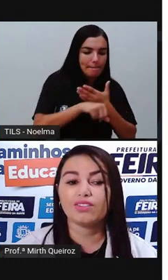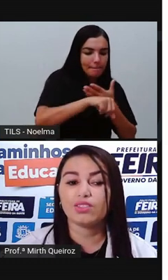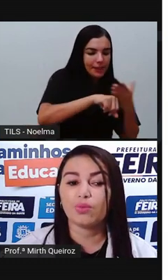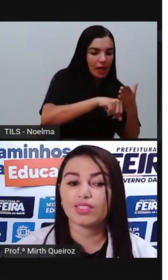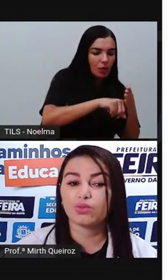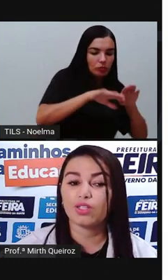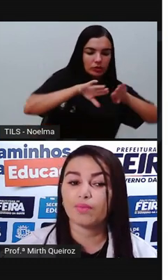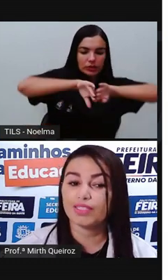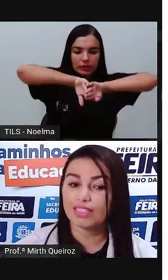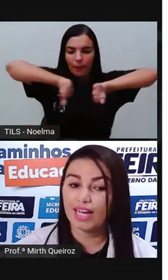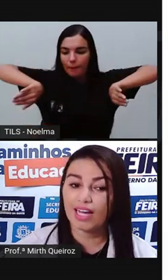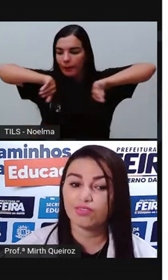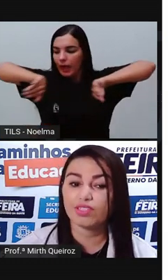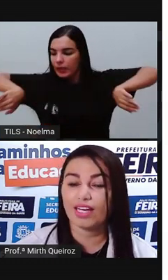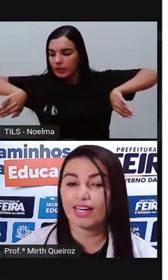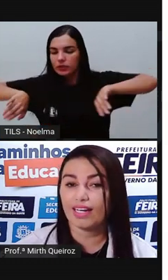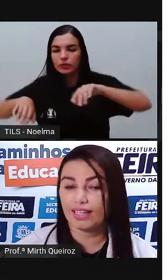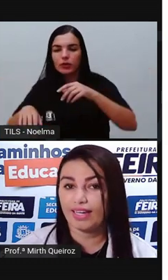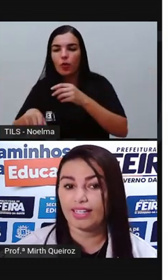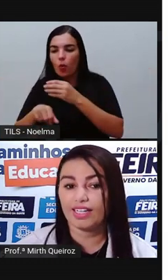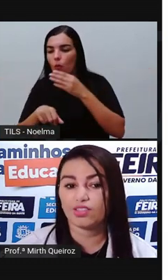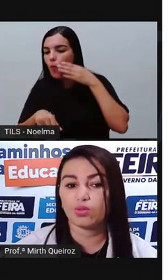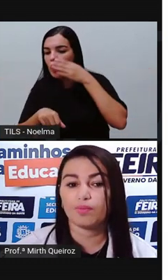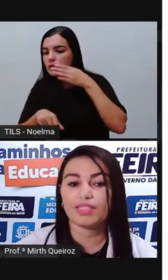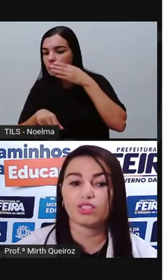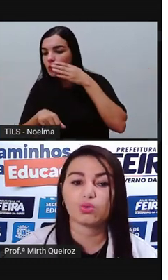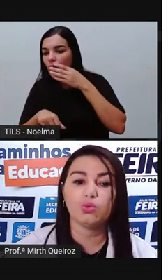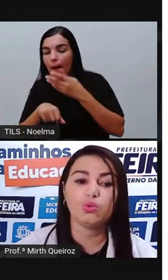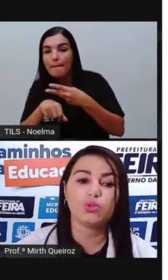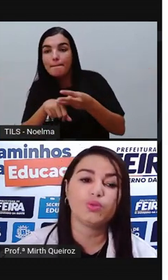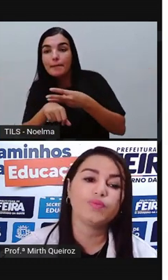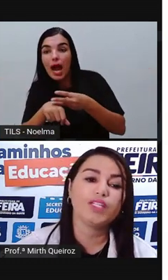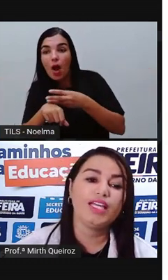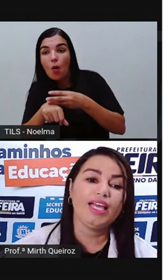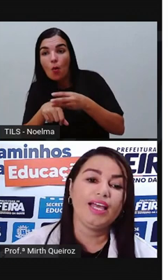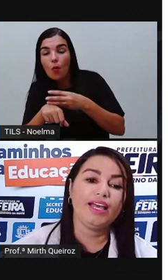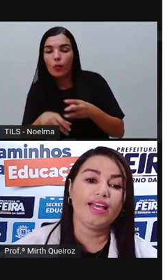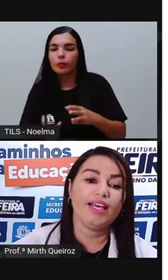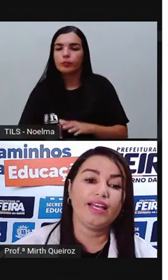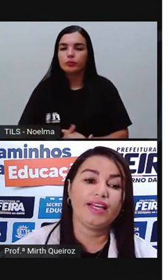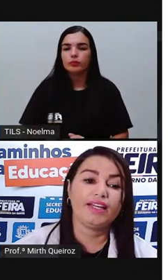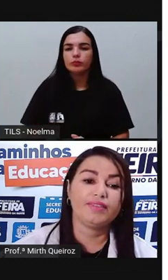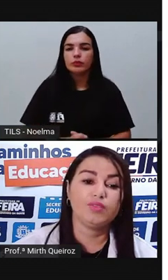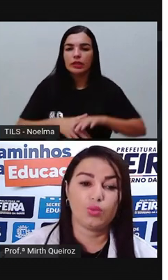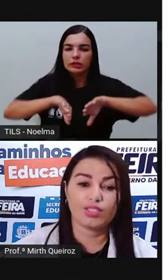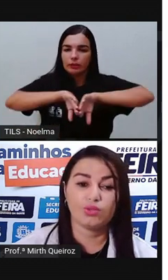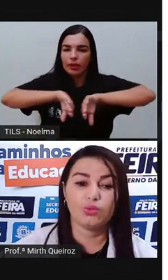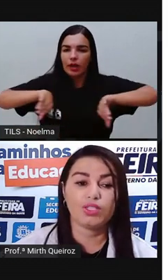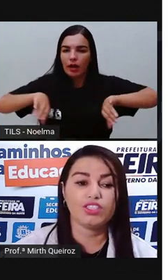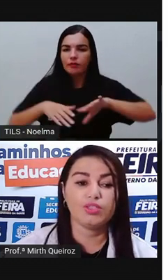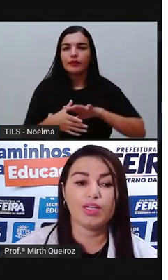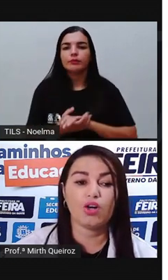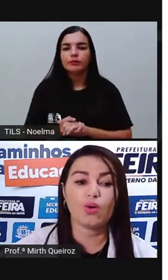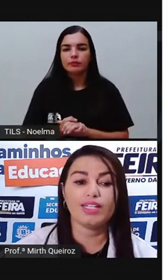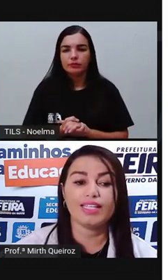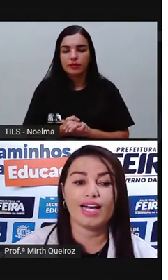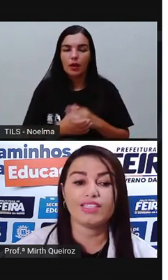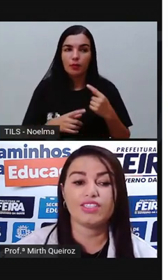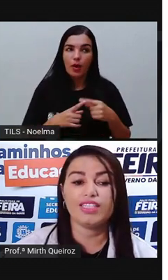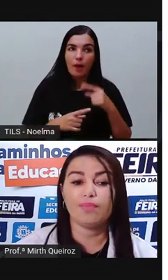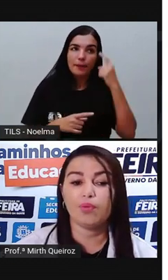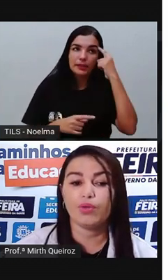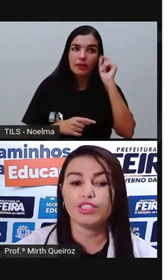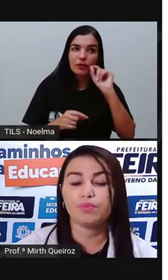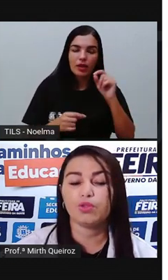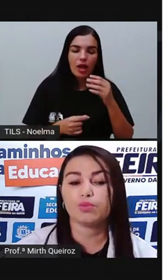separando-se o açúcar mascavo, que é aquele açúcar mais escuro, do açúcar de melhor qualidade